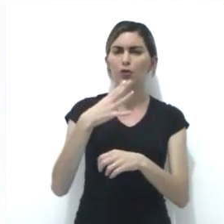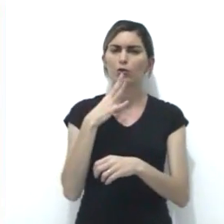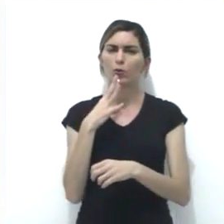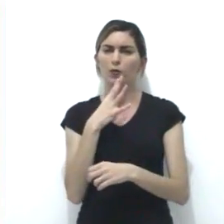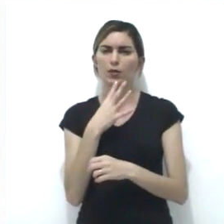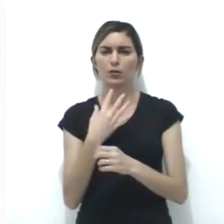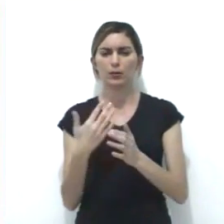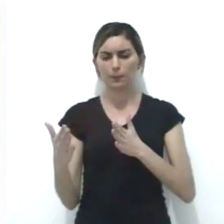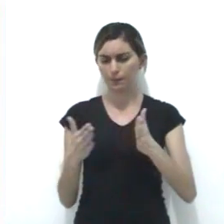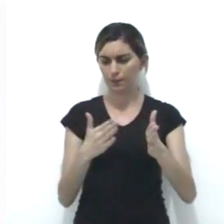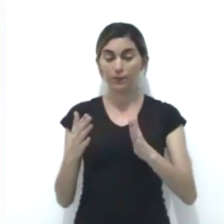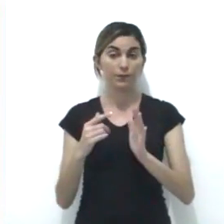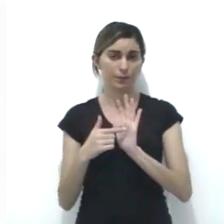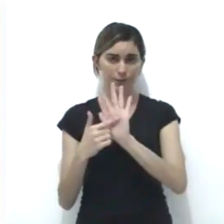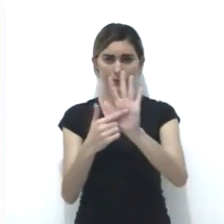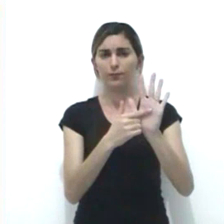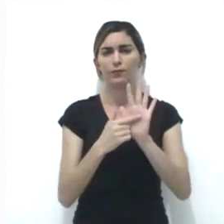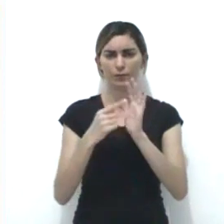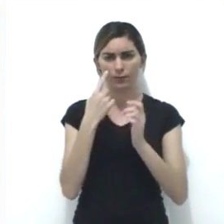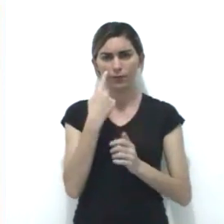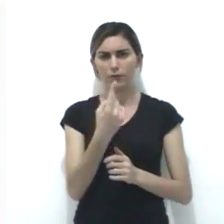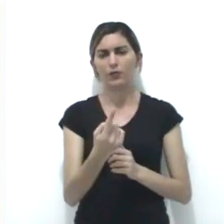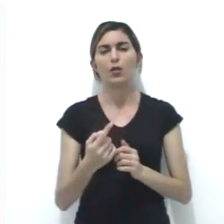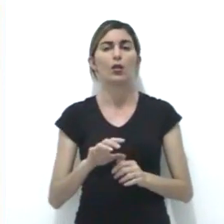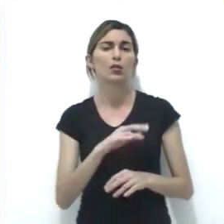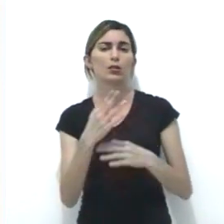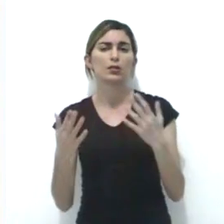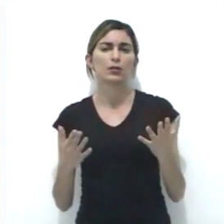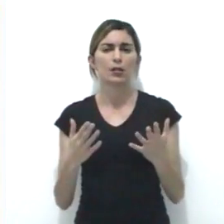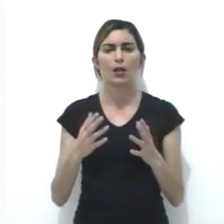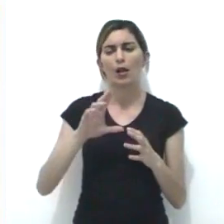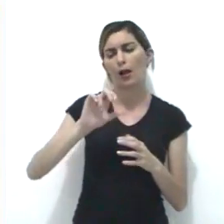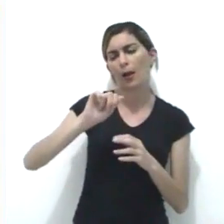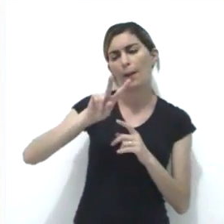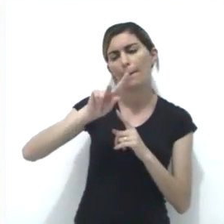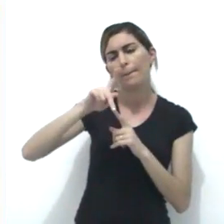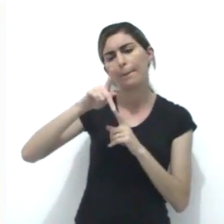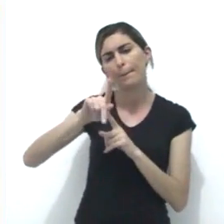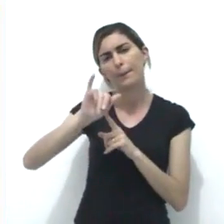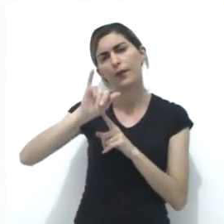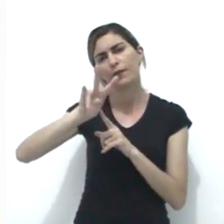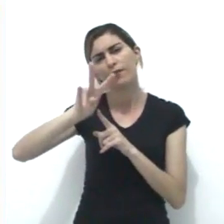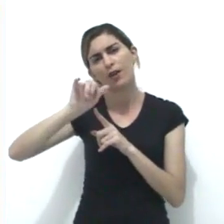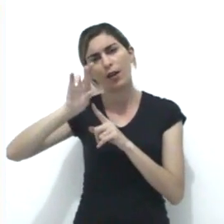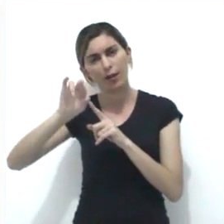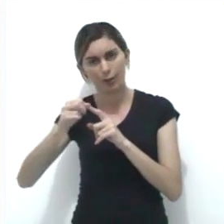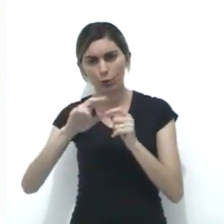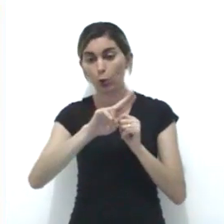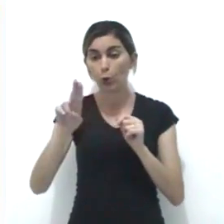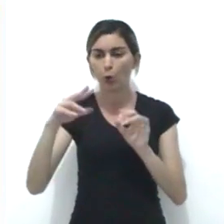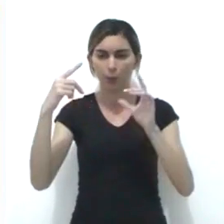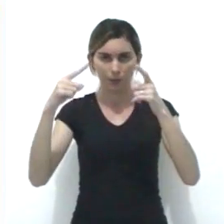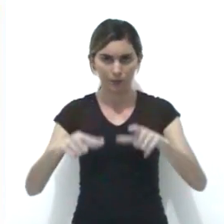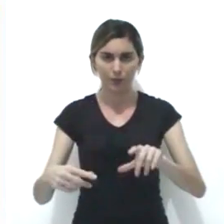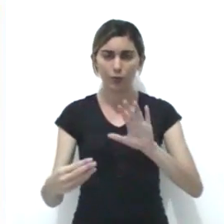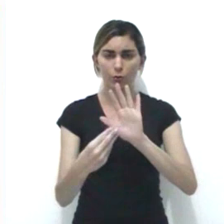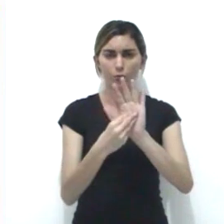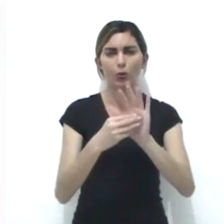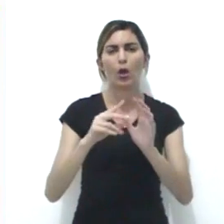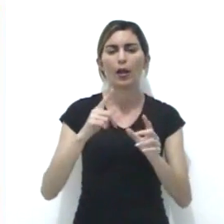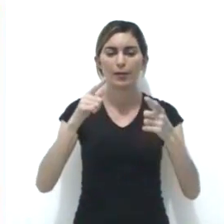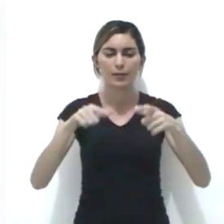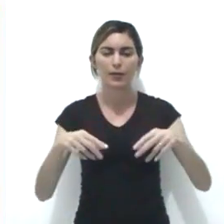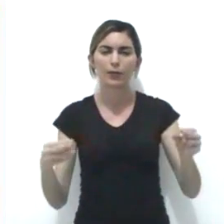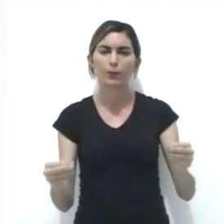As mais conhecidas, de acordo com a imagem que vocês estão vendo, são as capivaras, que deram nome ao local, e a